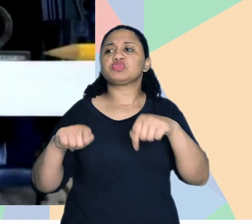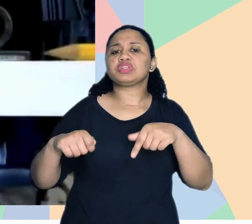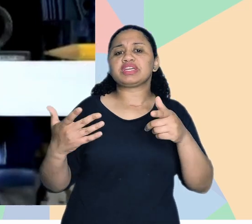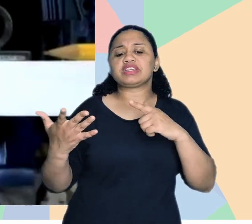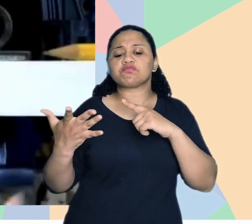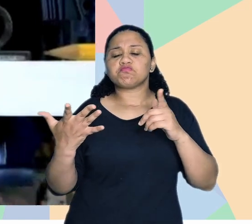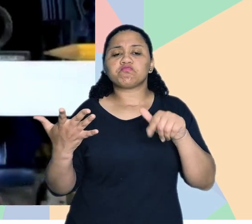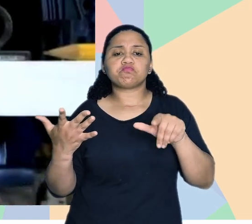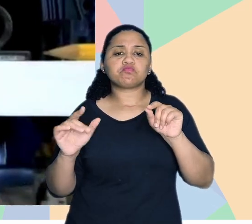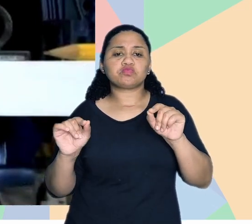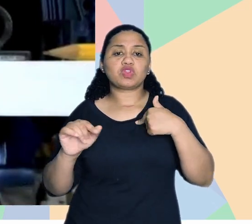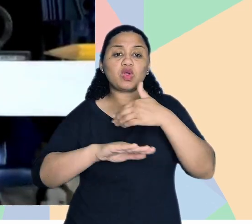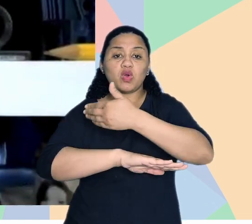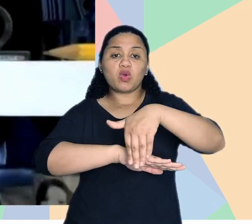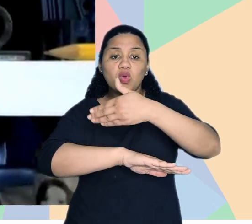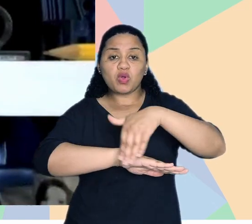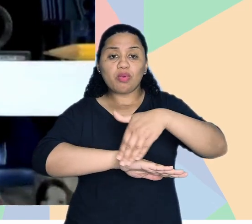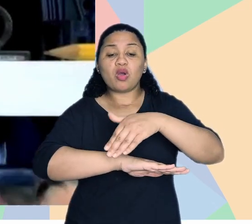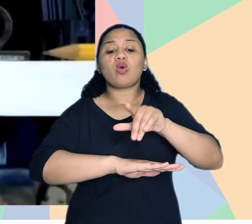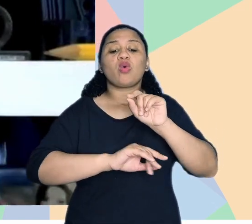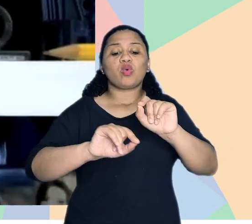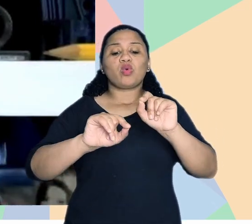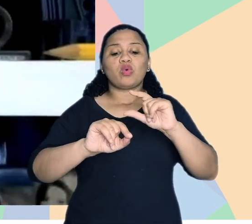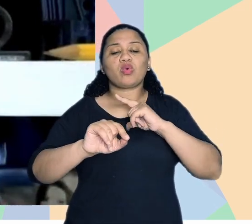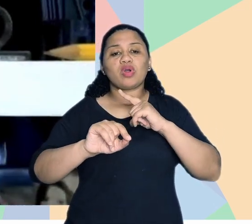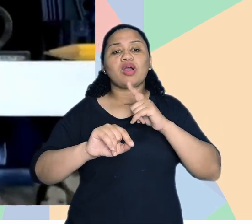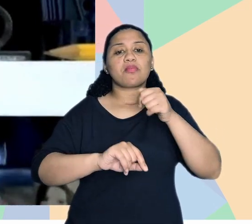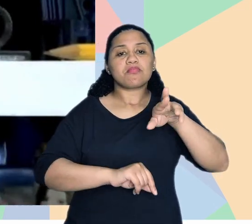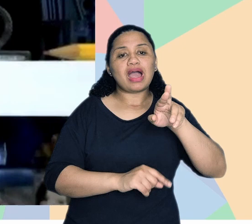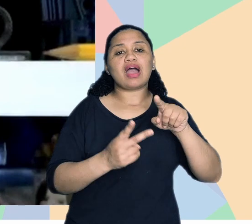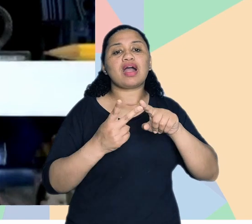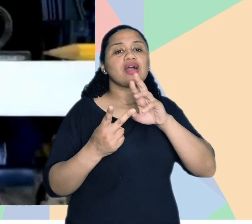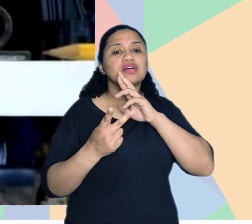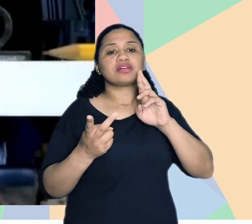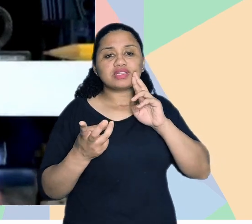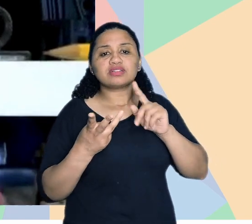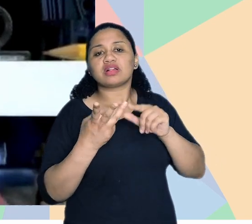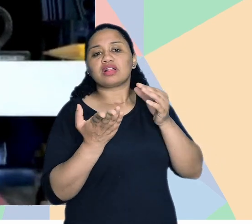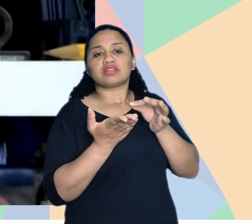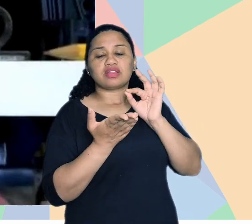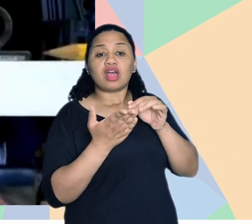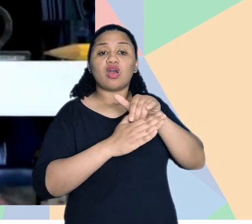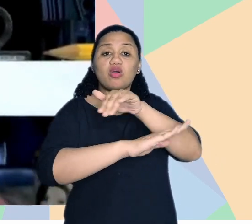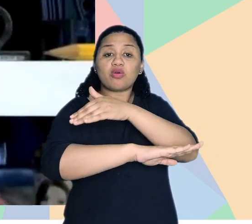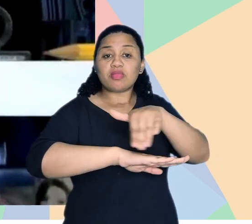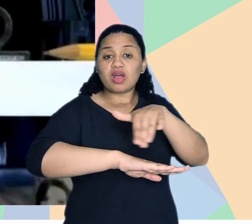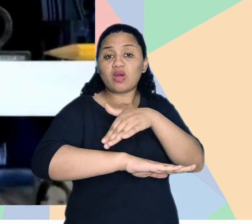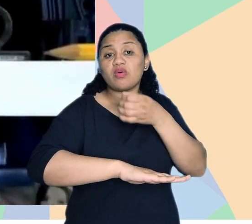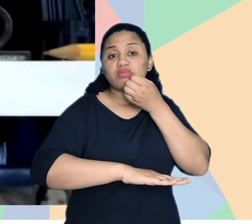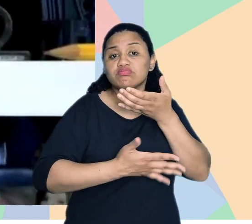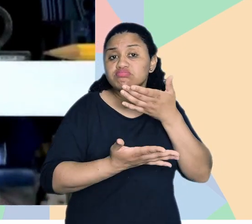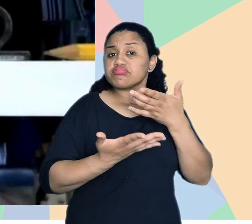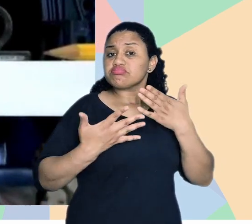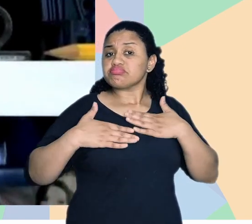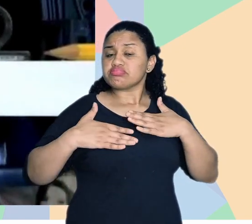pedestre, poderia ser, talvez, numa rua que tivesse ali, bar, restaurante, cafeterias,